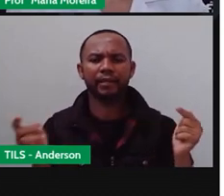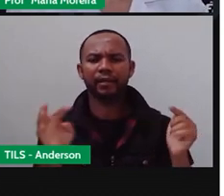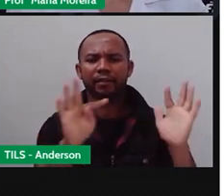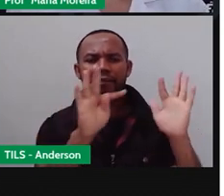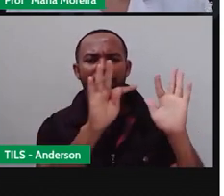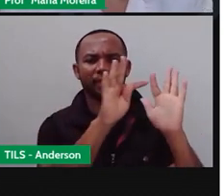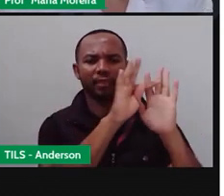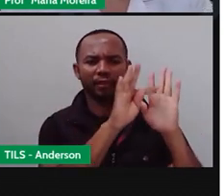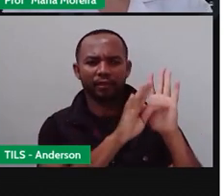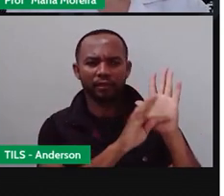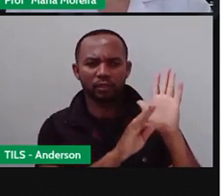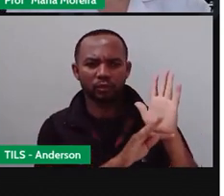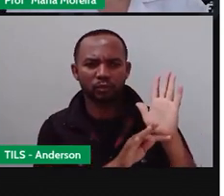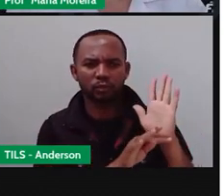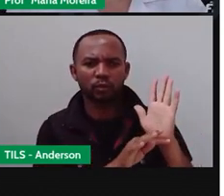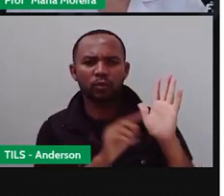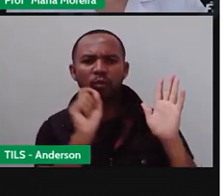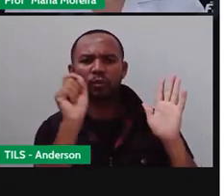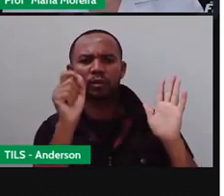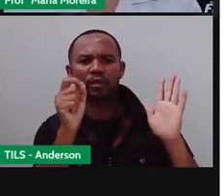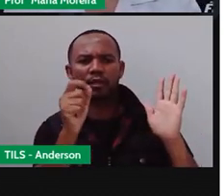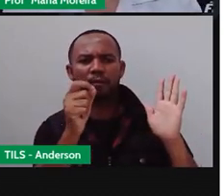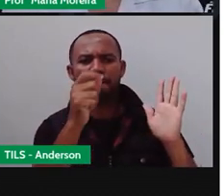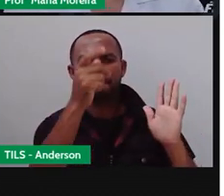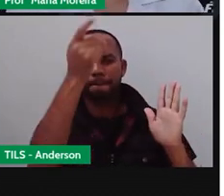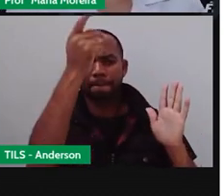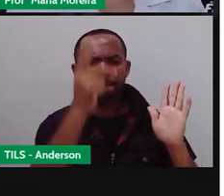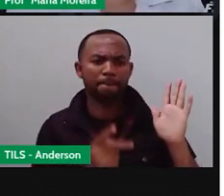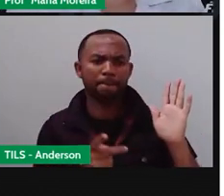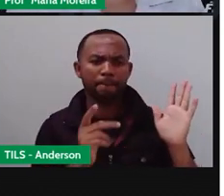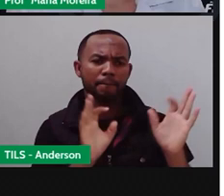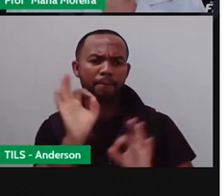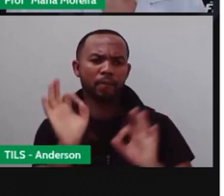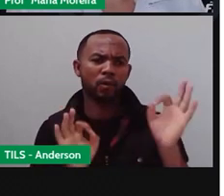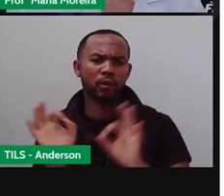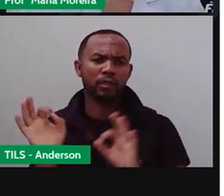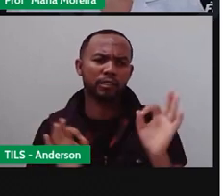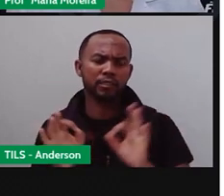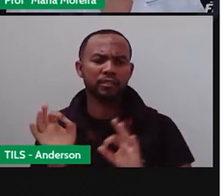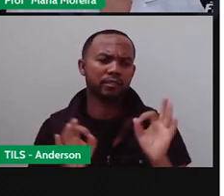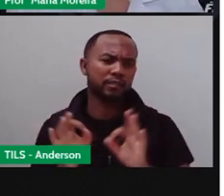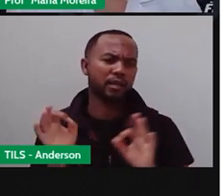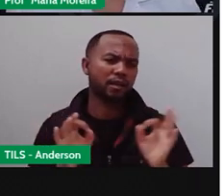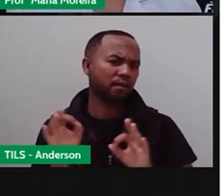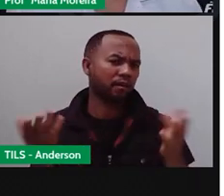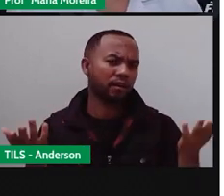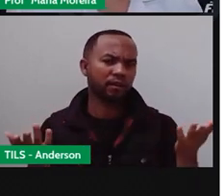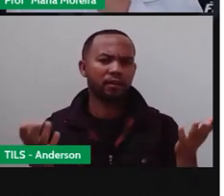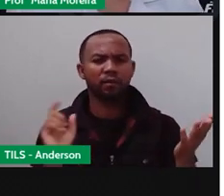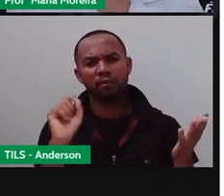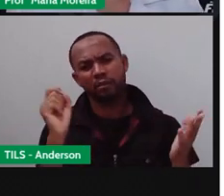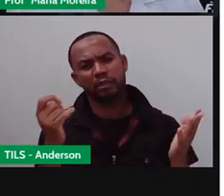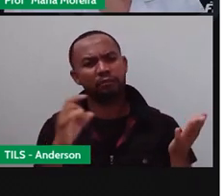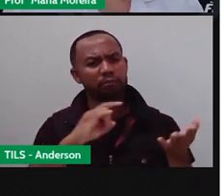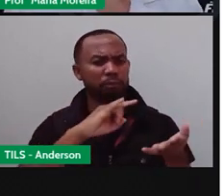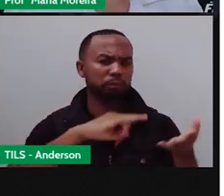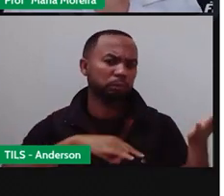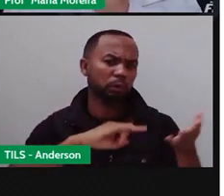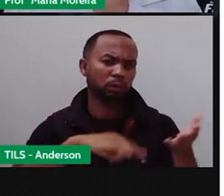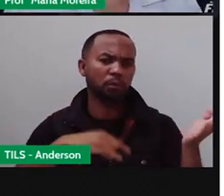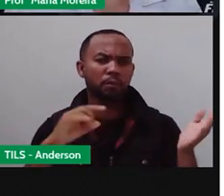propósito o quê? Específicos, que tem como intuito organizar dados, ou então serve como de apoio à